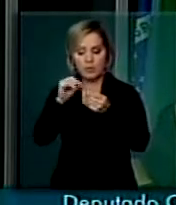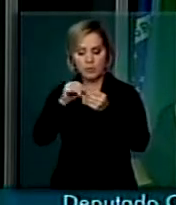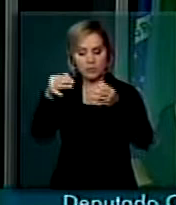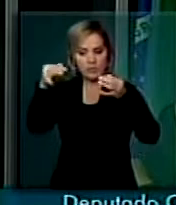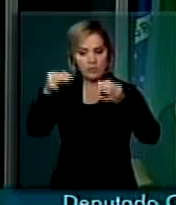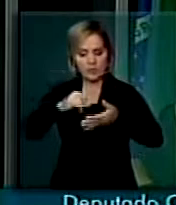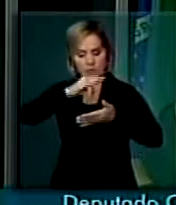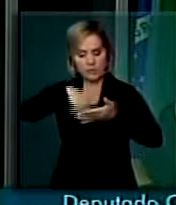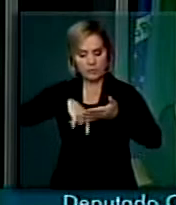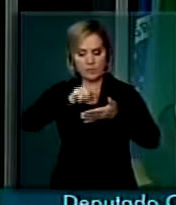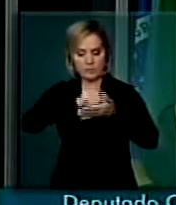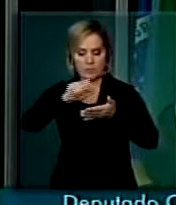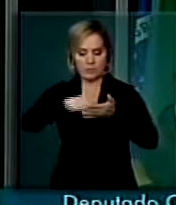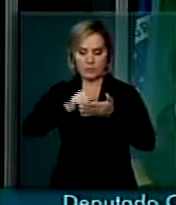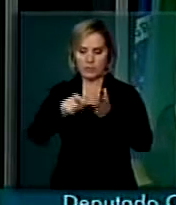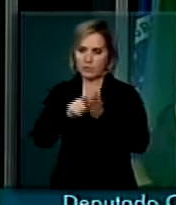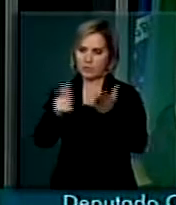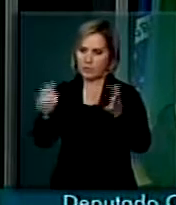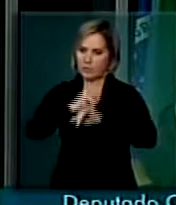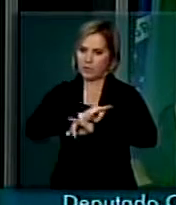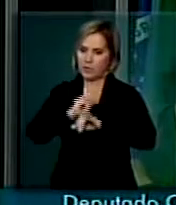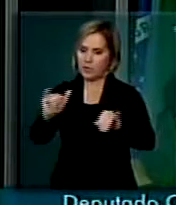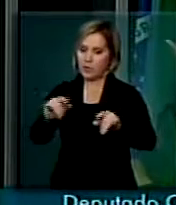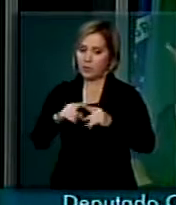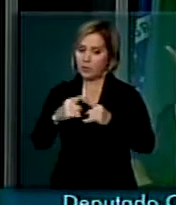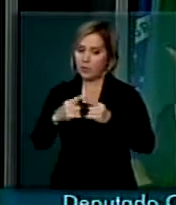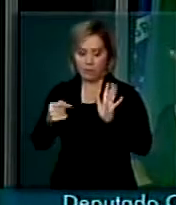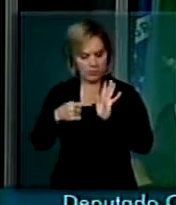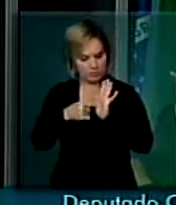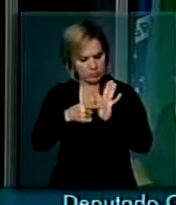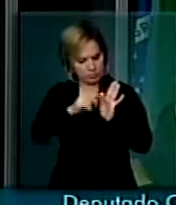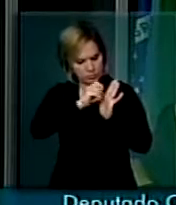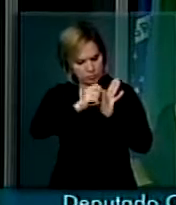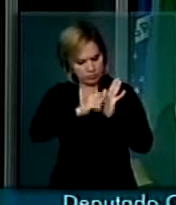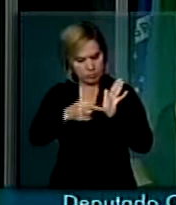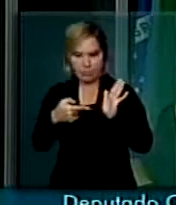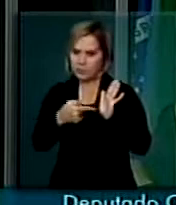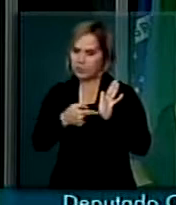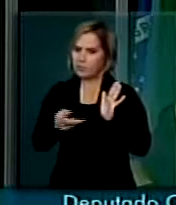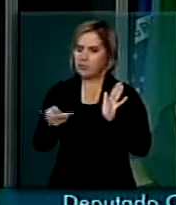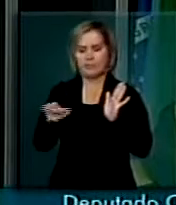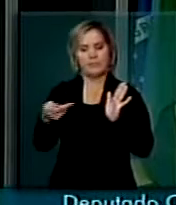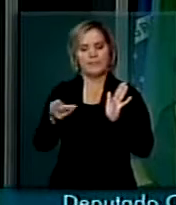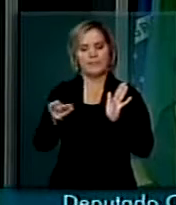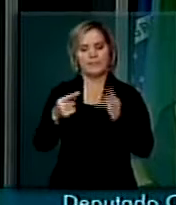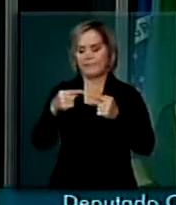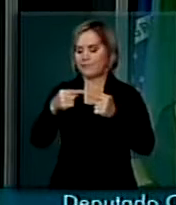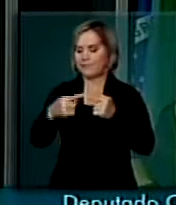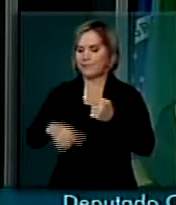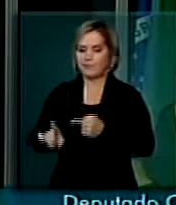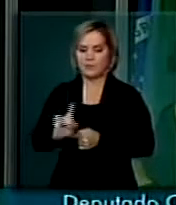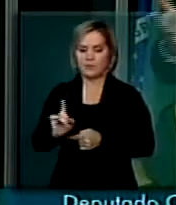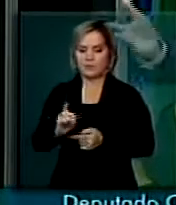Porque esse filho aqui, o pai não é a Frente Parlamentar em Defesa dos Bombeiros e Policiais Militares. Então isso aqui,